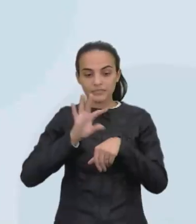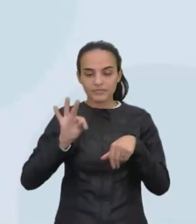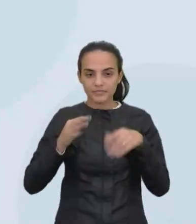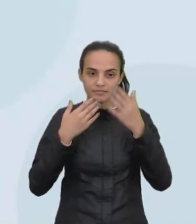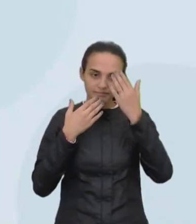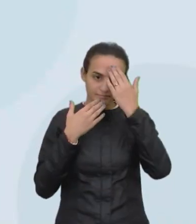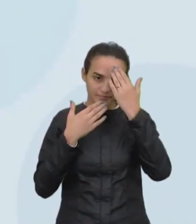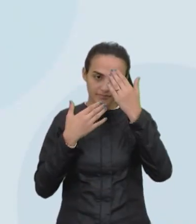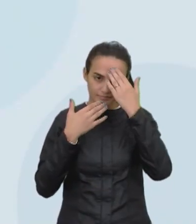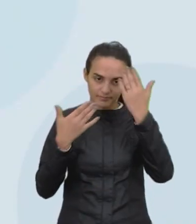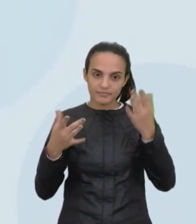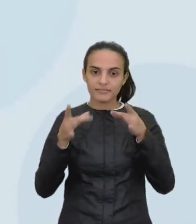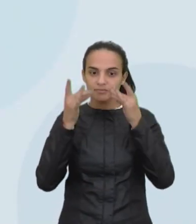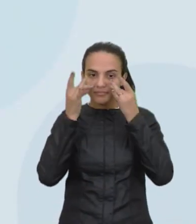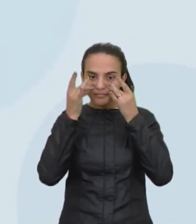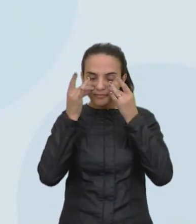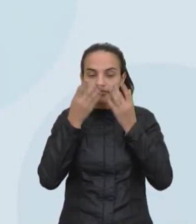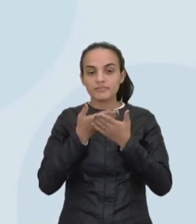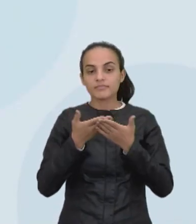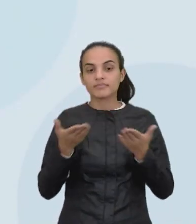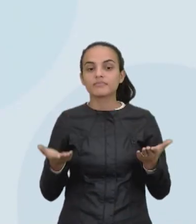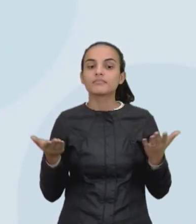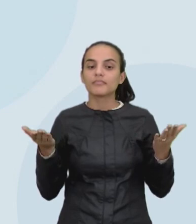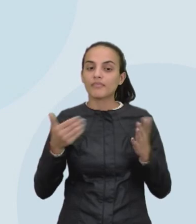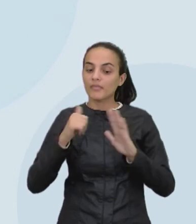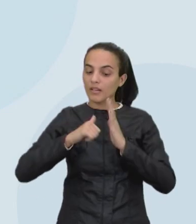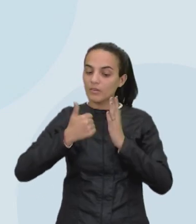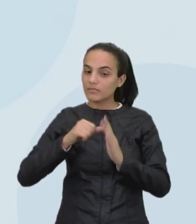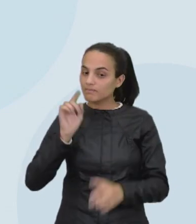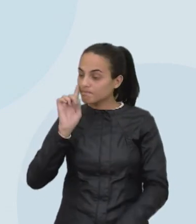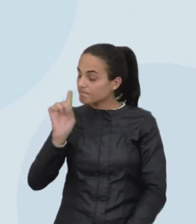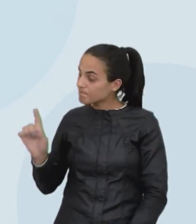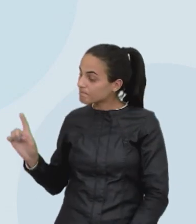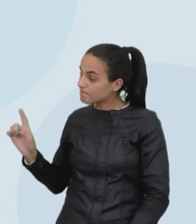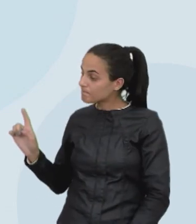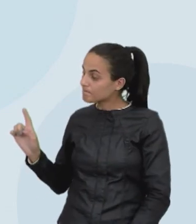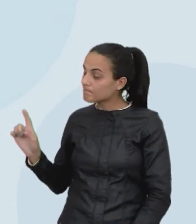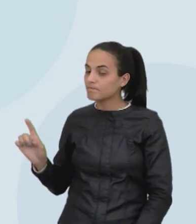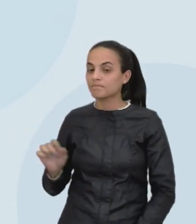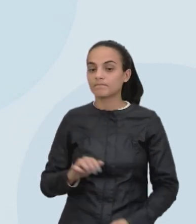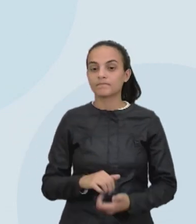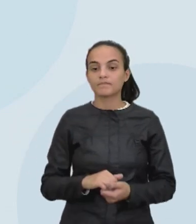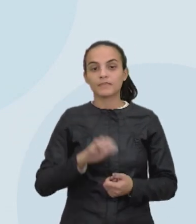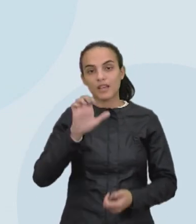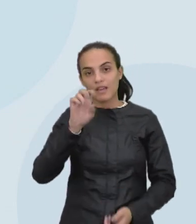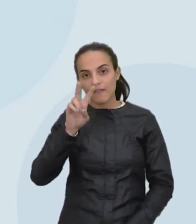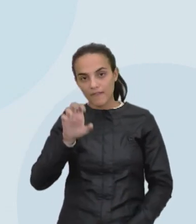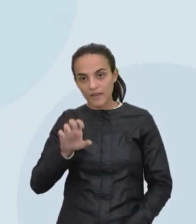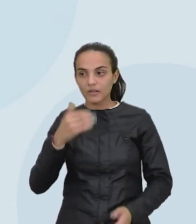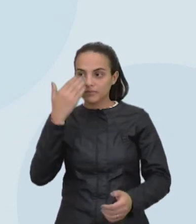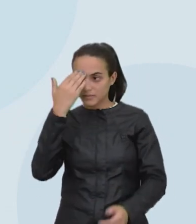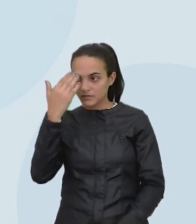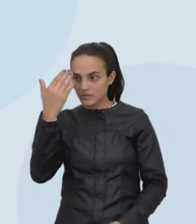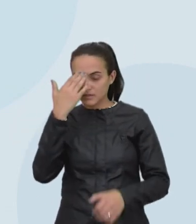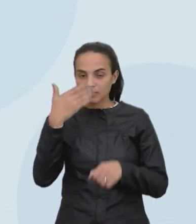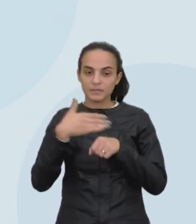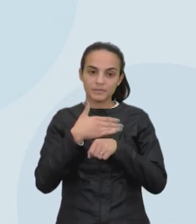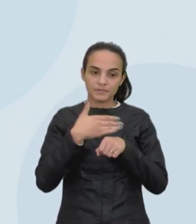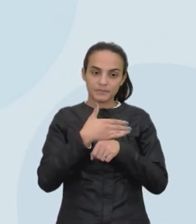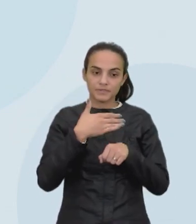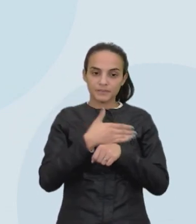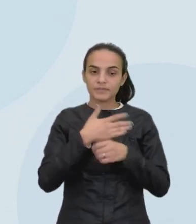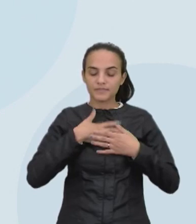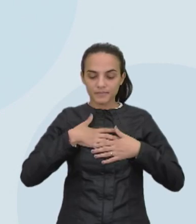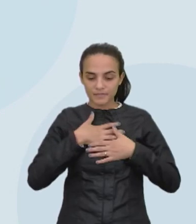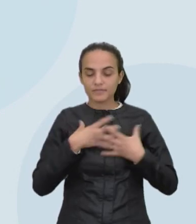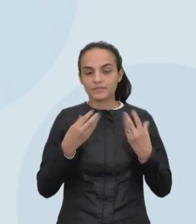muito obrigada aí pela presença de vocês. Avaliem a nossa aula. E, Vê, muito obrigada pela sua participação. Adorei